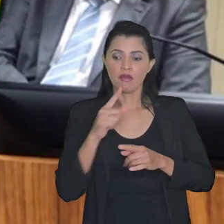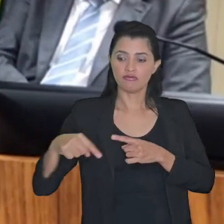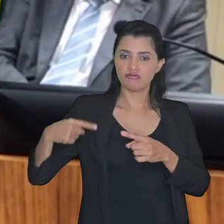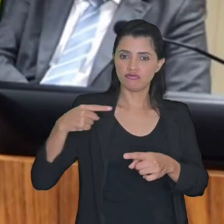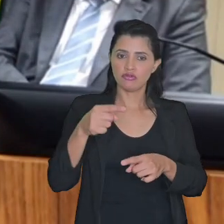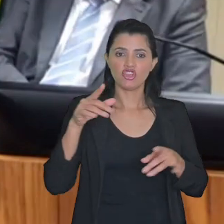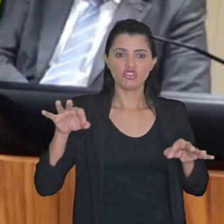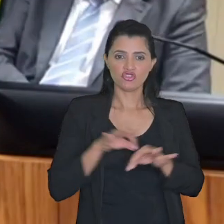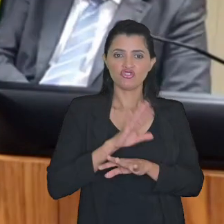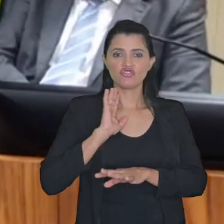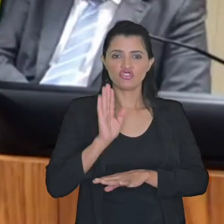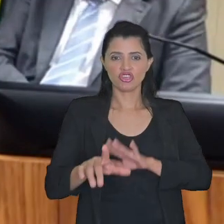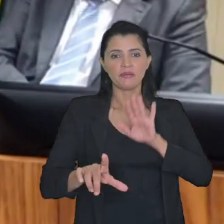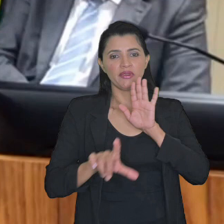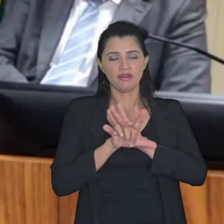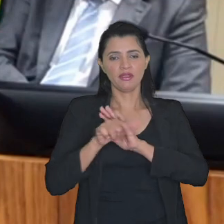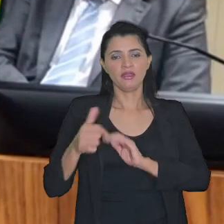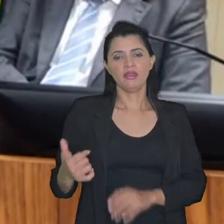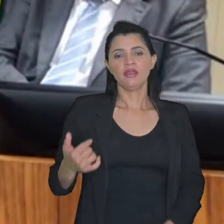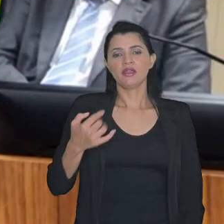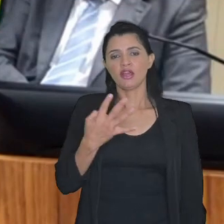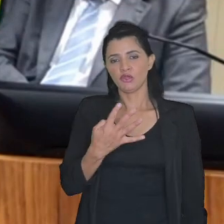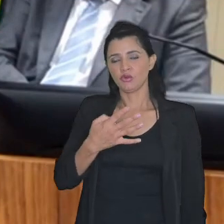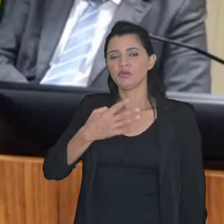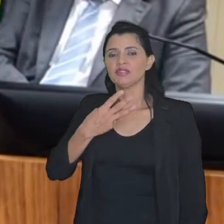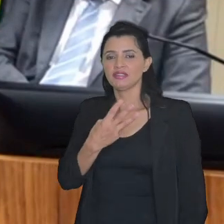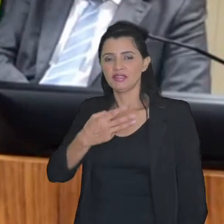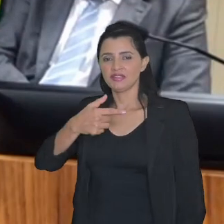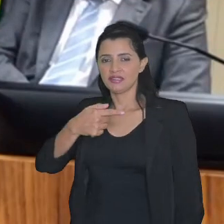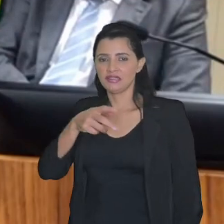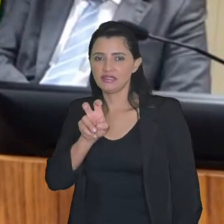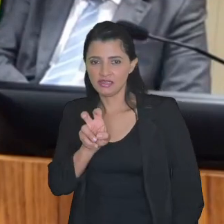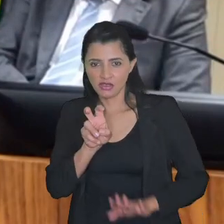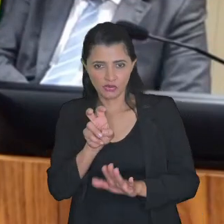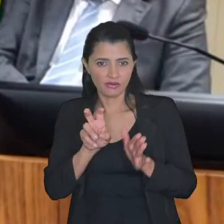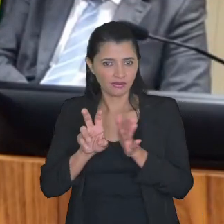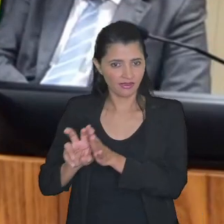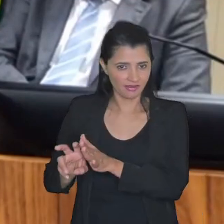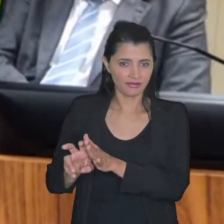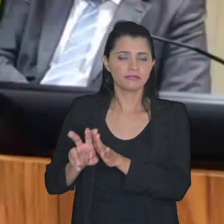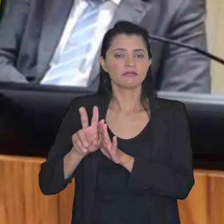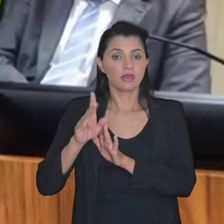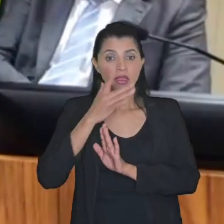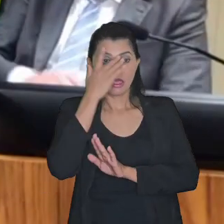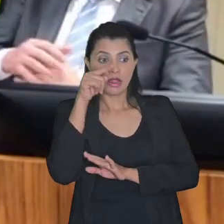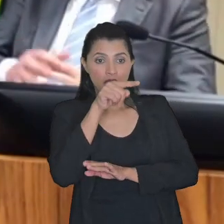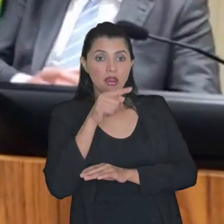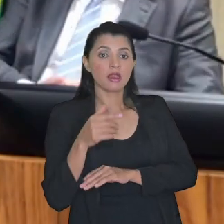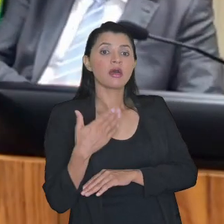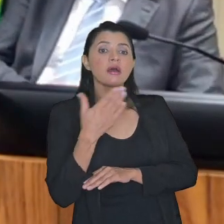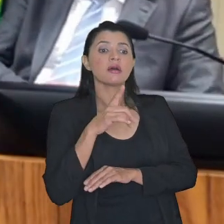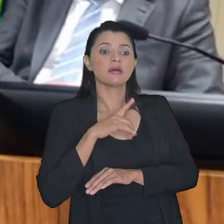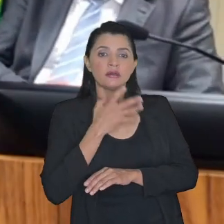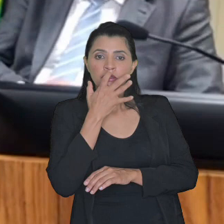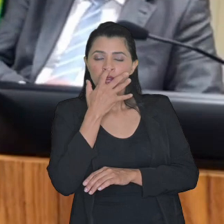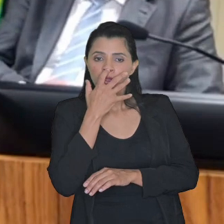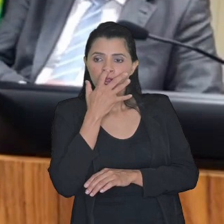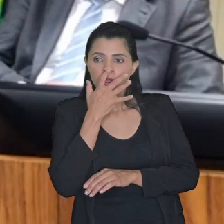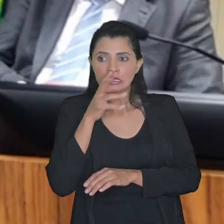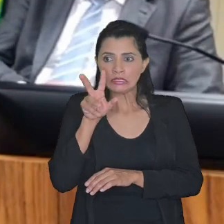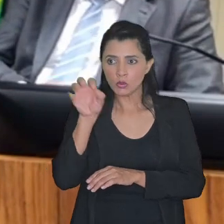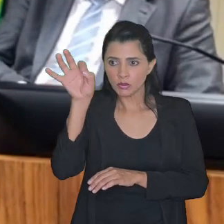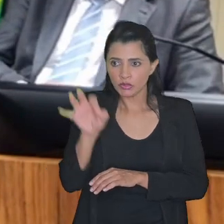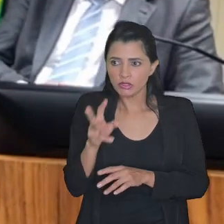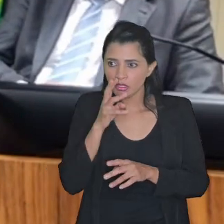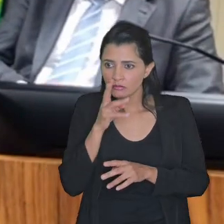avanços já produzidos pela lei 14.375 mas vejam quem está do outro lado do balcão não vai olhar 50